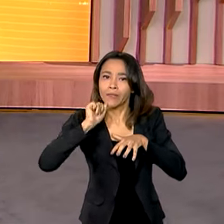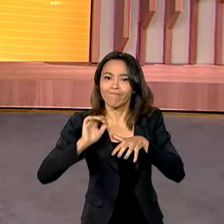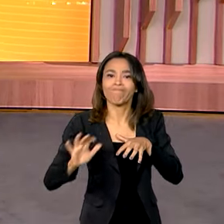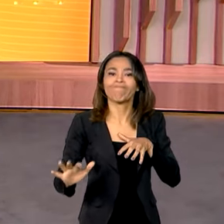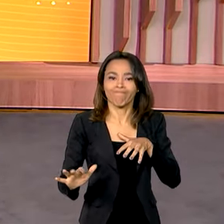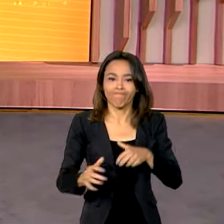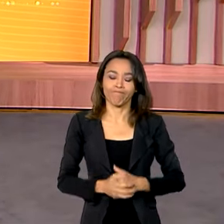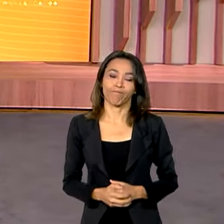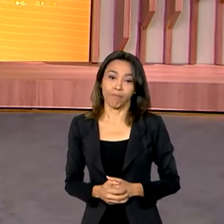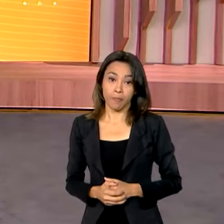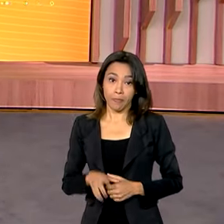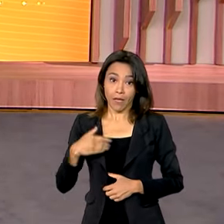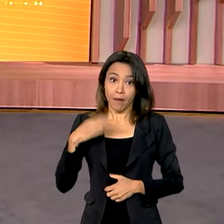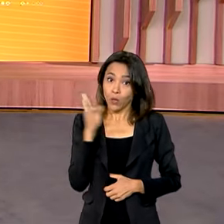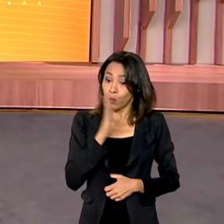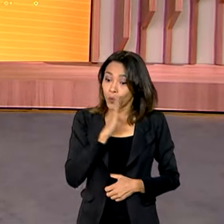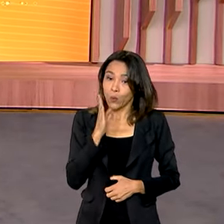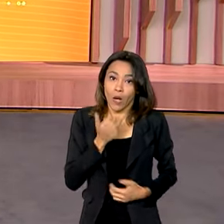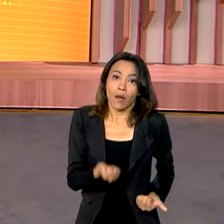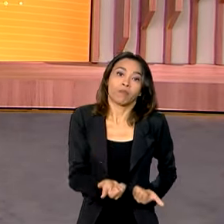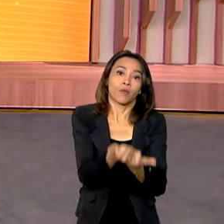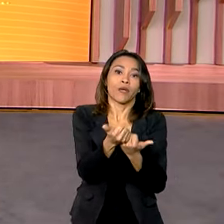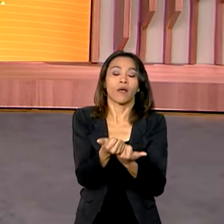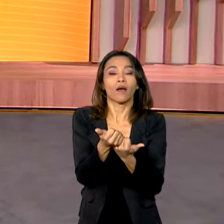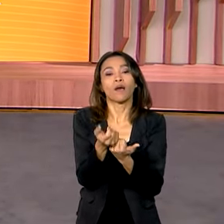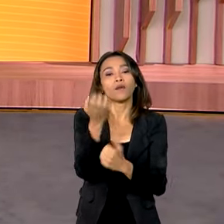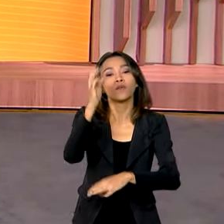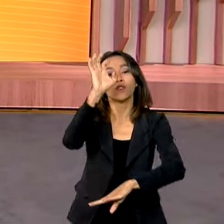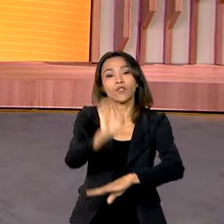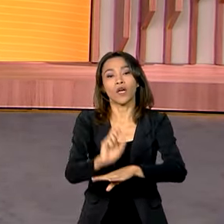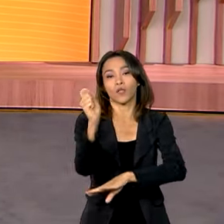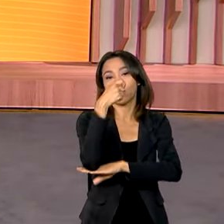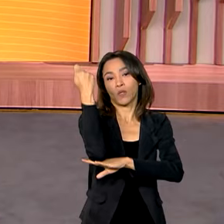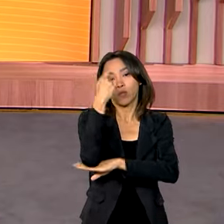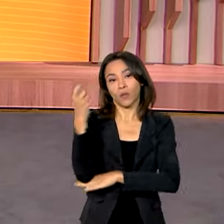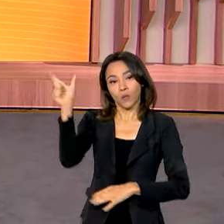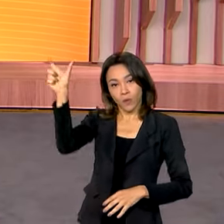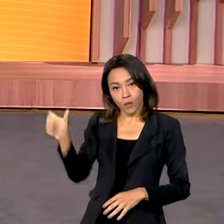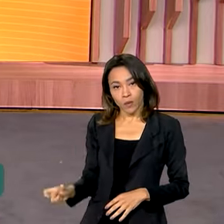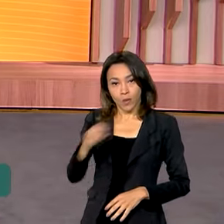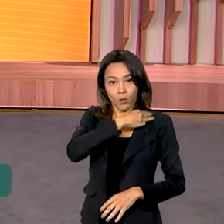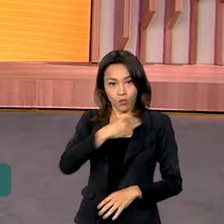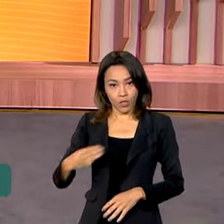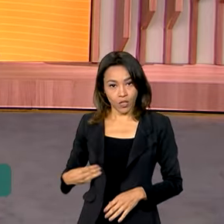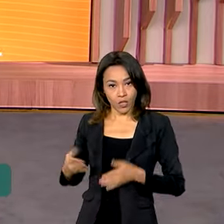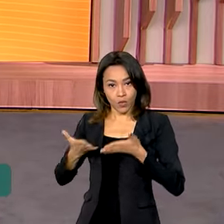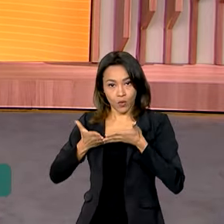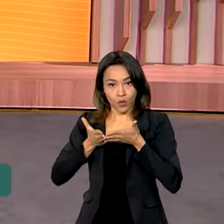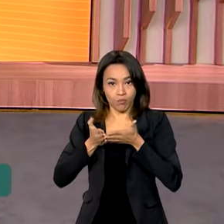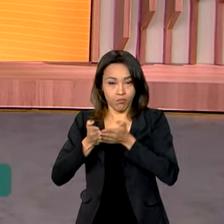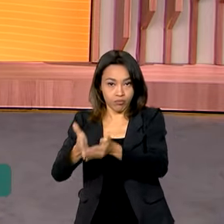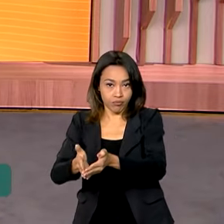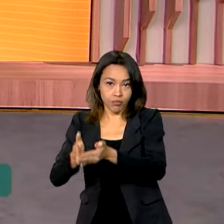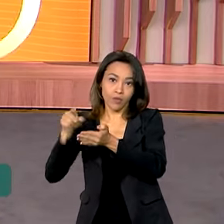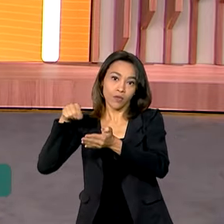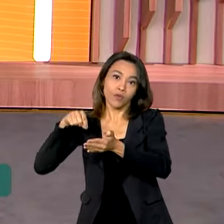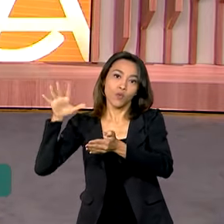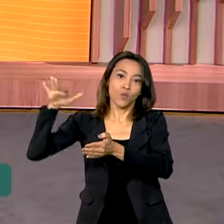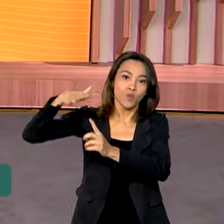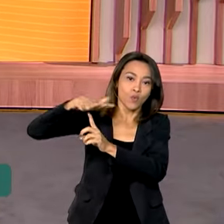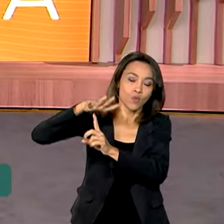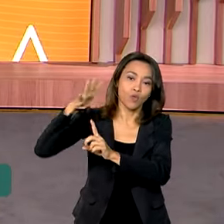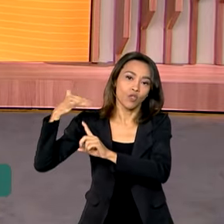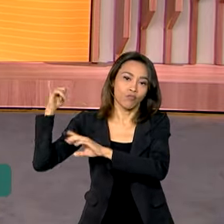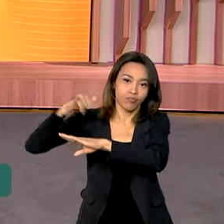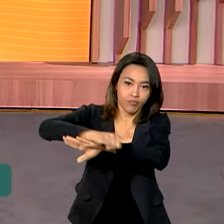E para agilizar a chegada de ajuda ao Rio Grande do Sul, o ministro de Portos e Aeroportos falou sobre a proposta de operar em